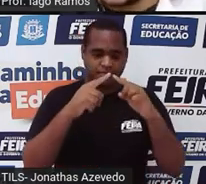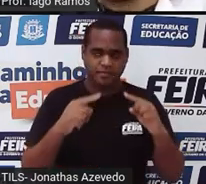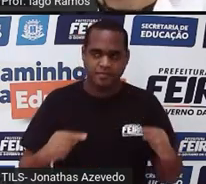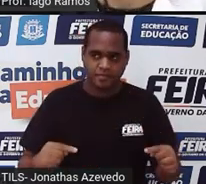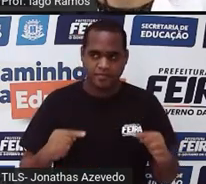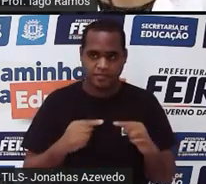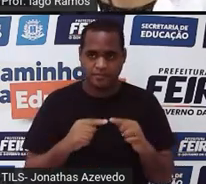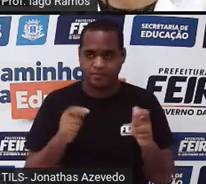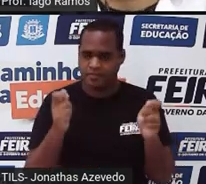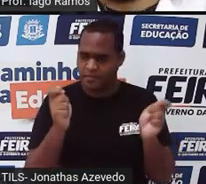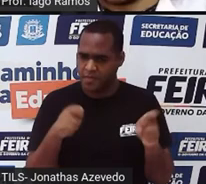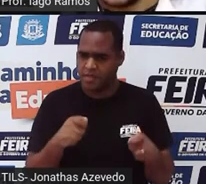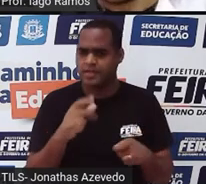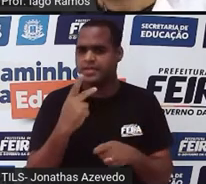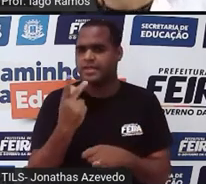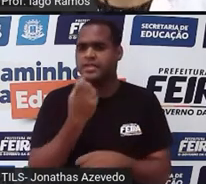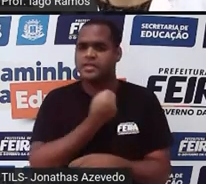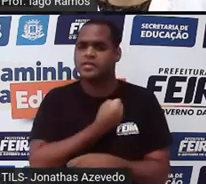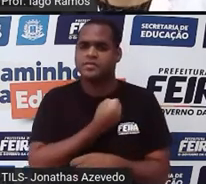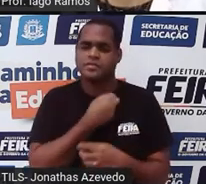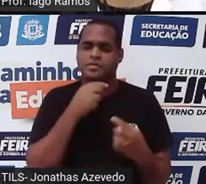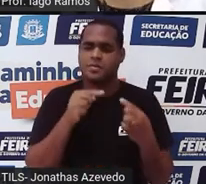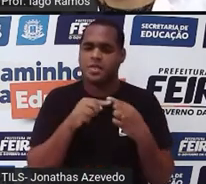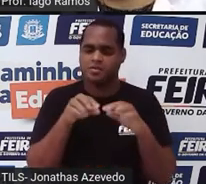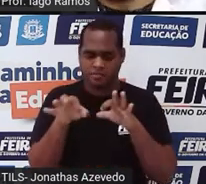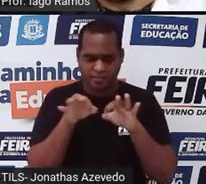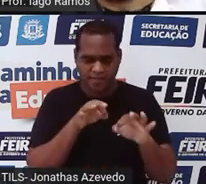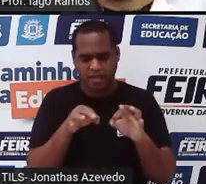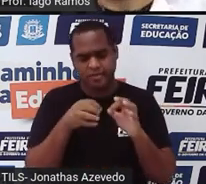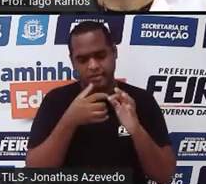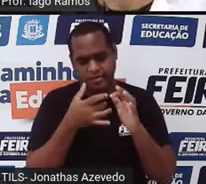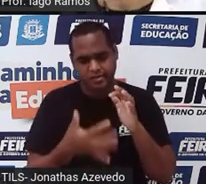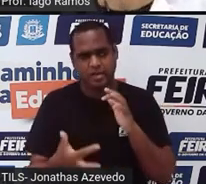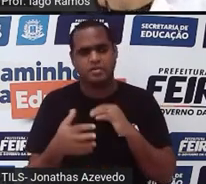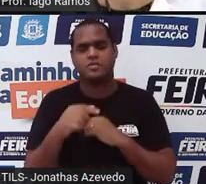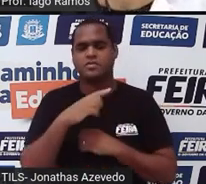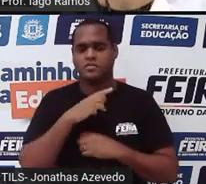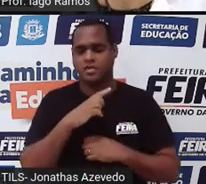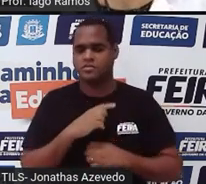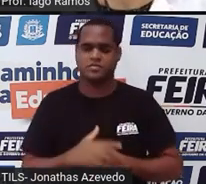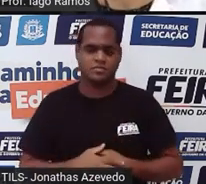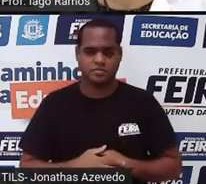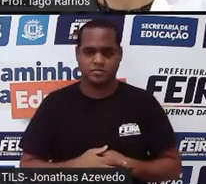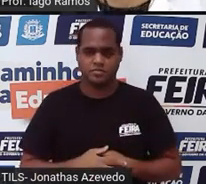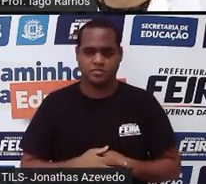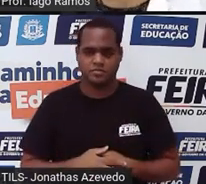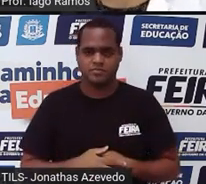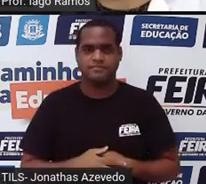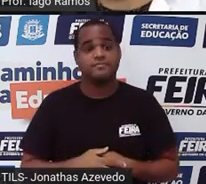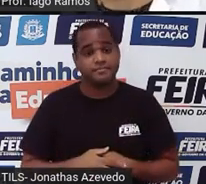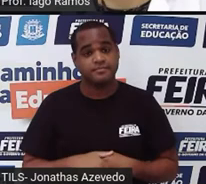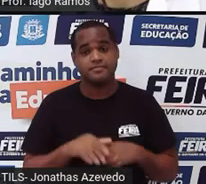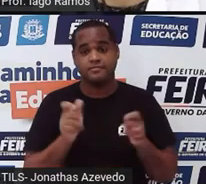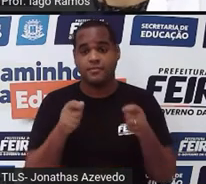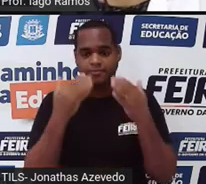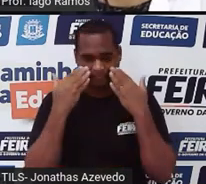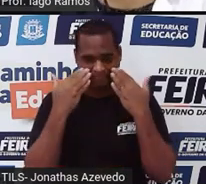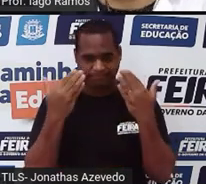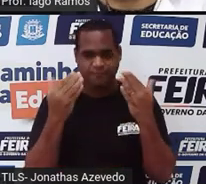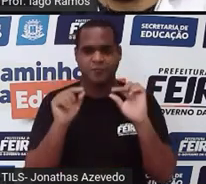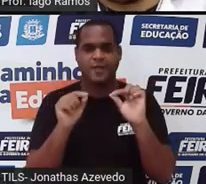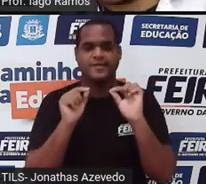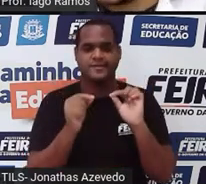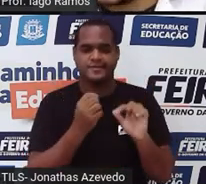números que formam essa sequência, tá? Que representa a